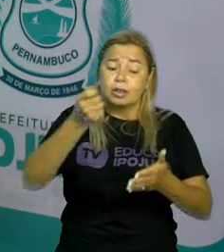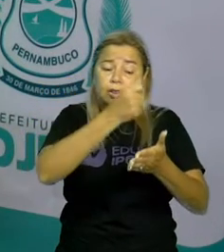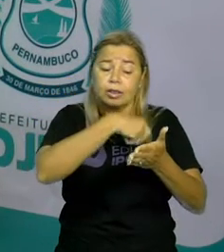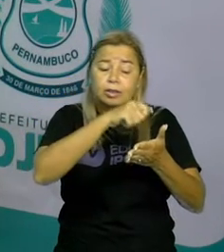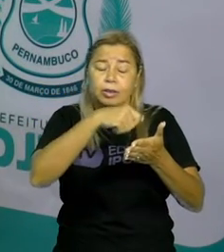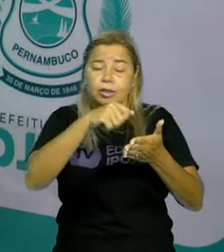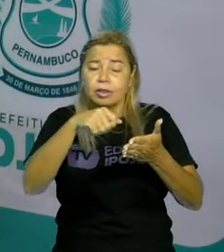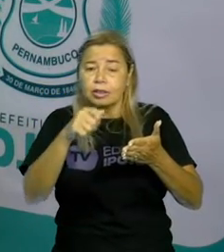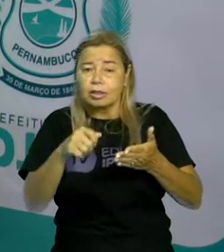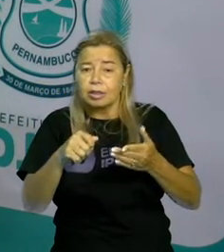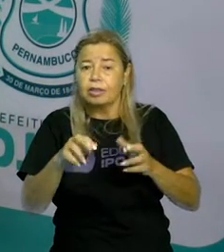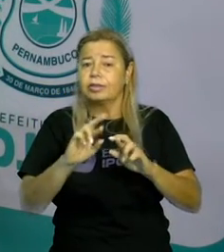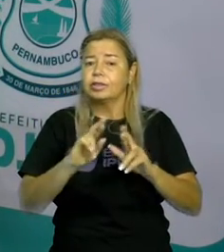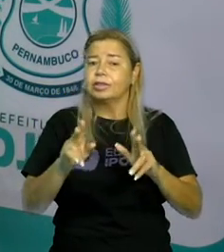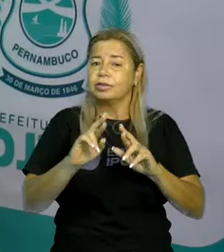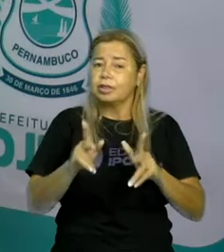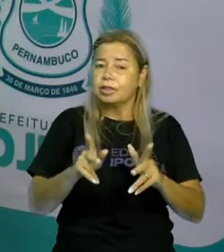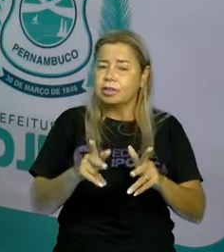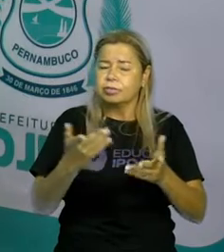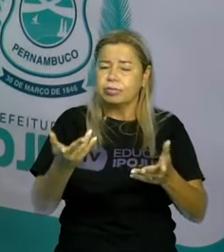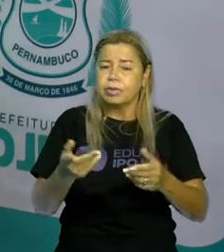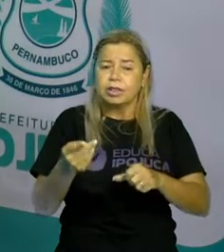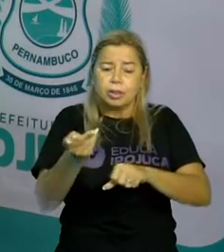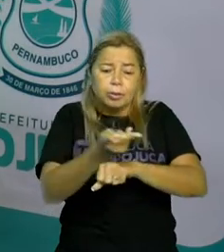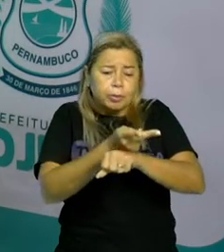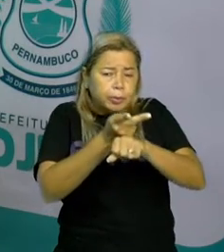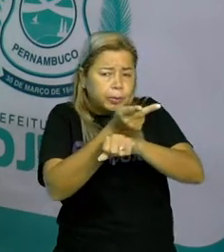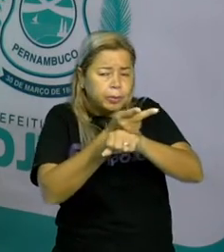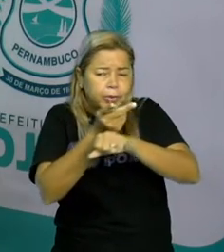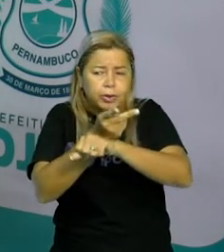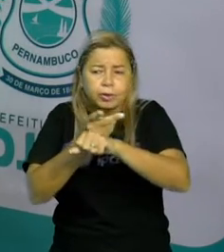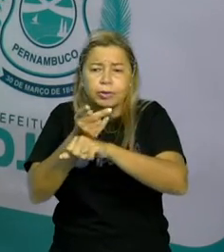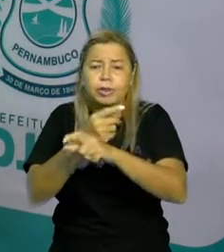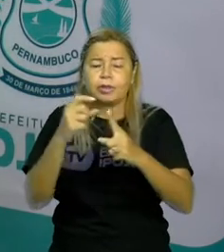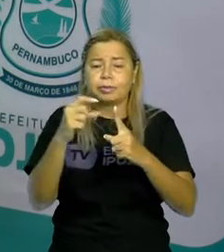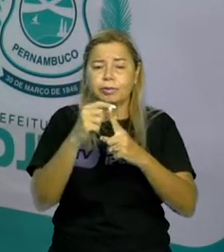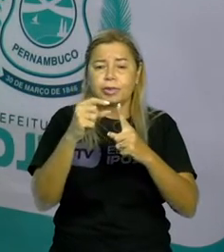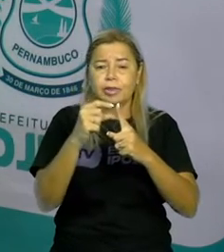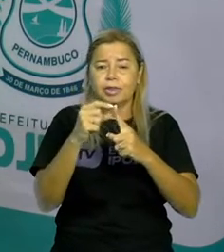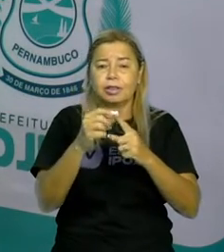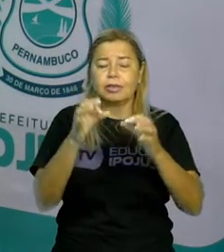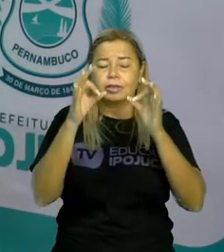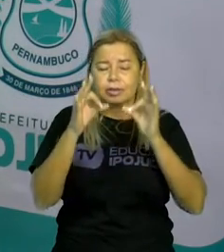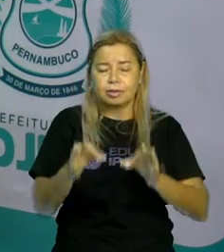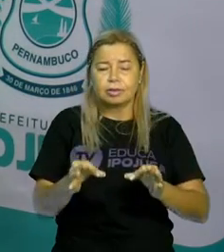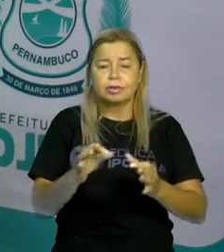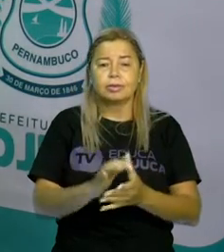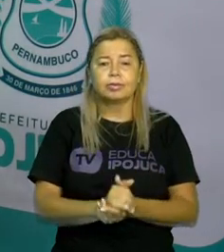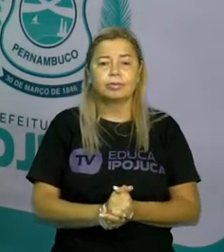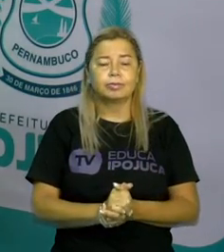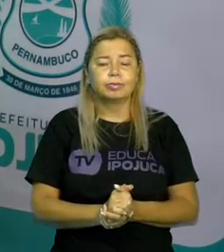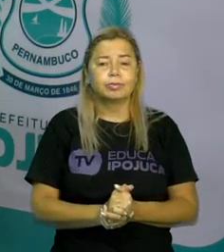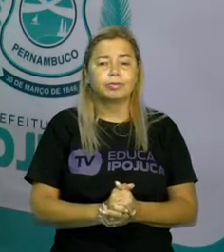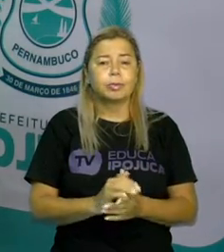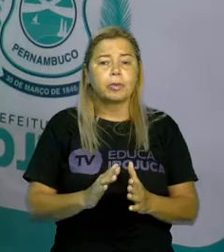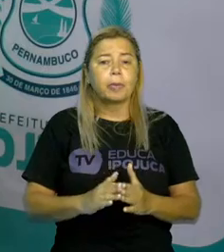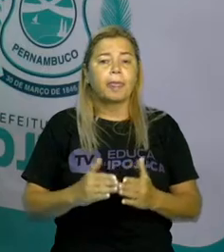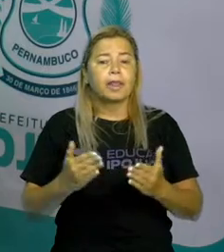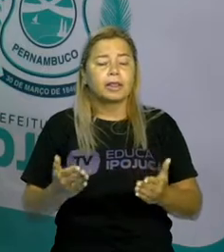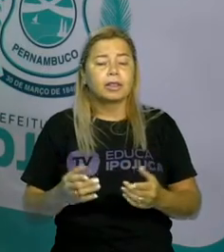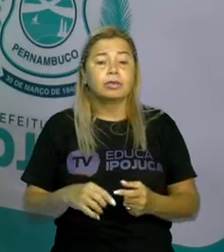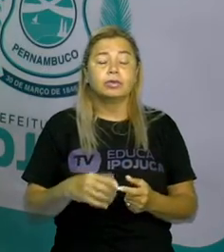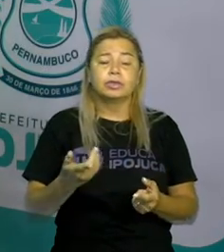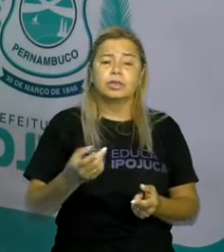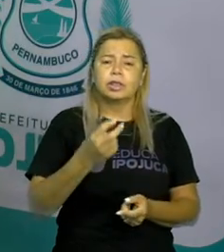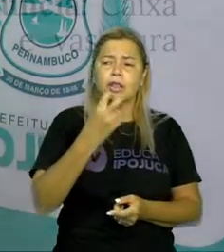dúvida, a gente tem que procurar onde, minha gente? Lá no dicionário. Com alguns ditongos da escrita que modificam a